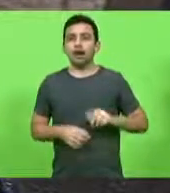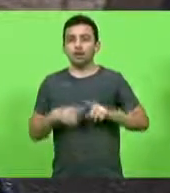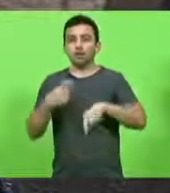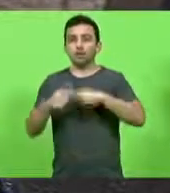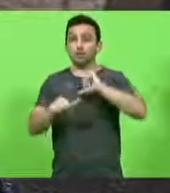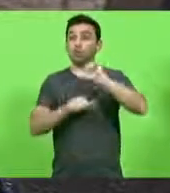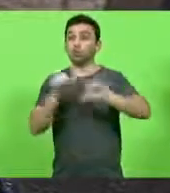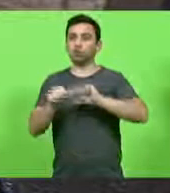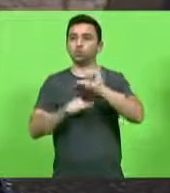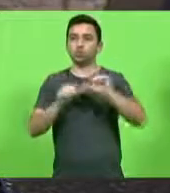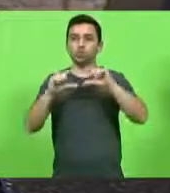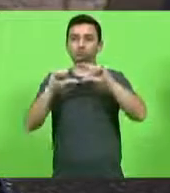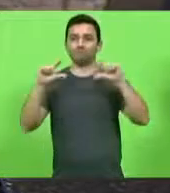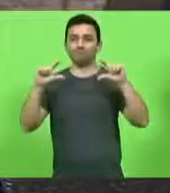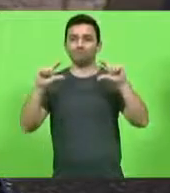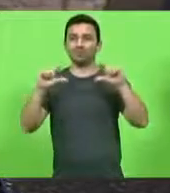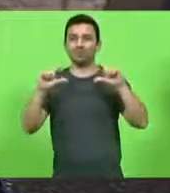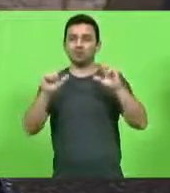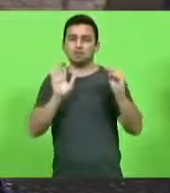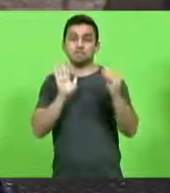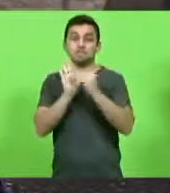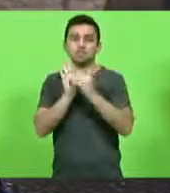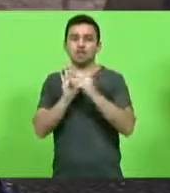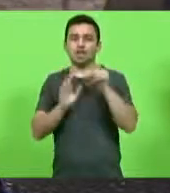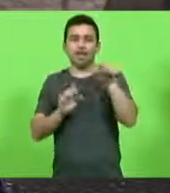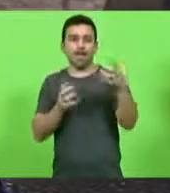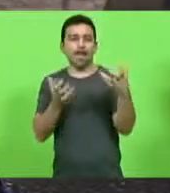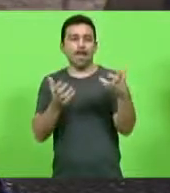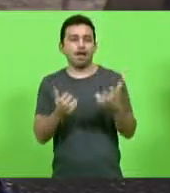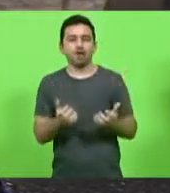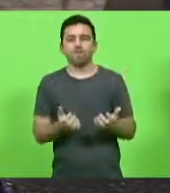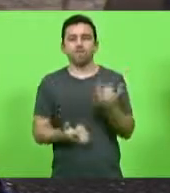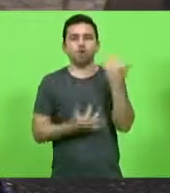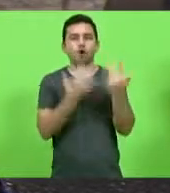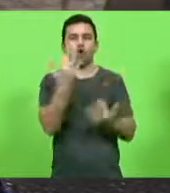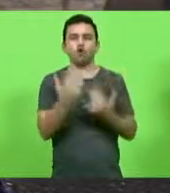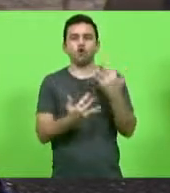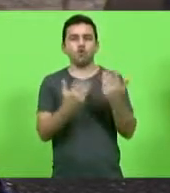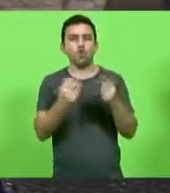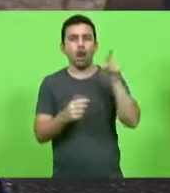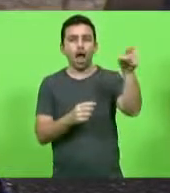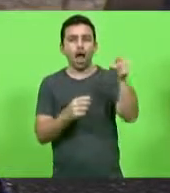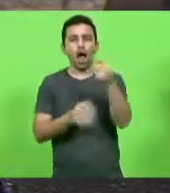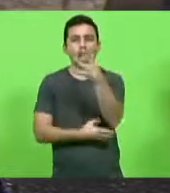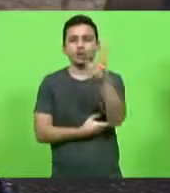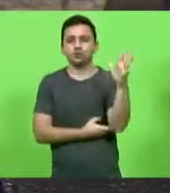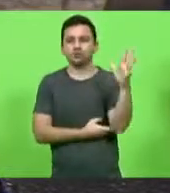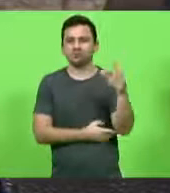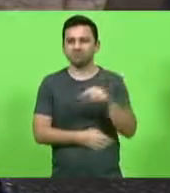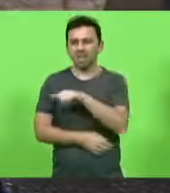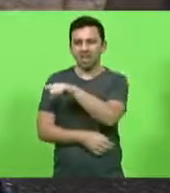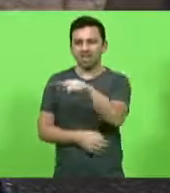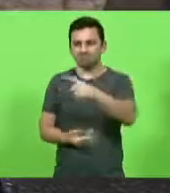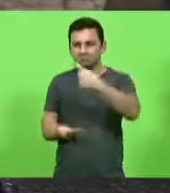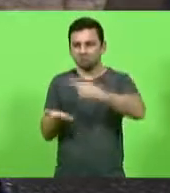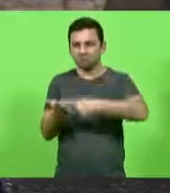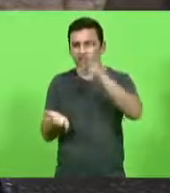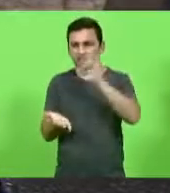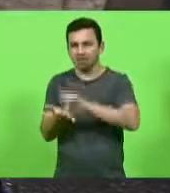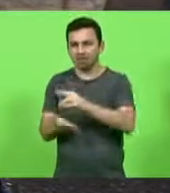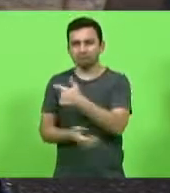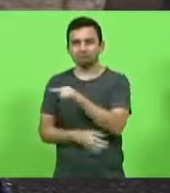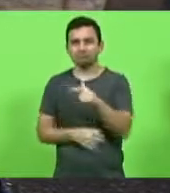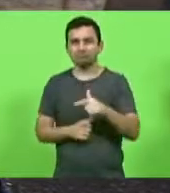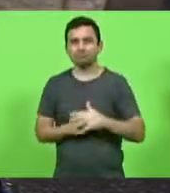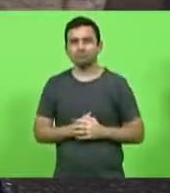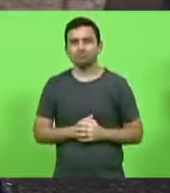que queria queimar a Amazônia. Então, são pessoas que não têm compromisso com a verdade.